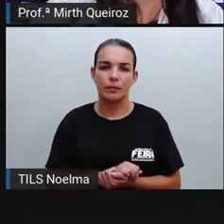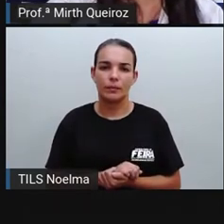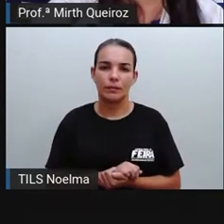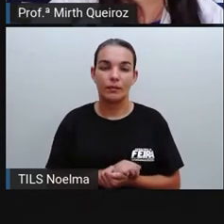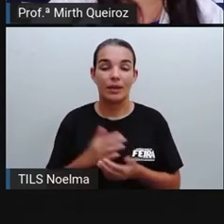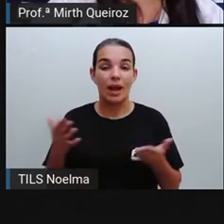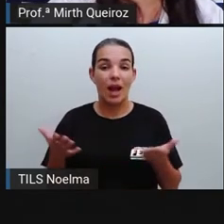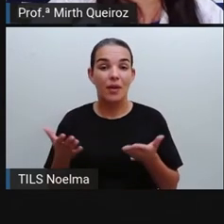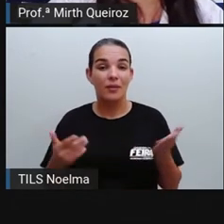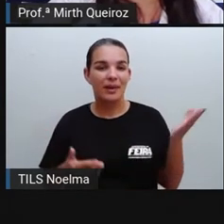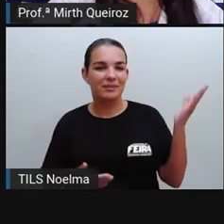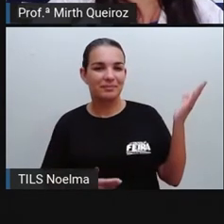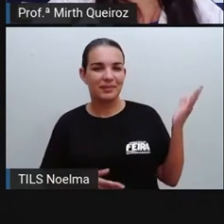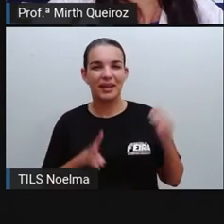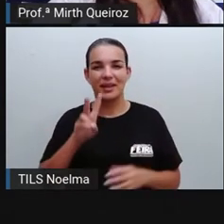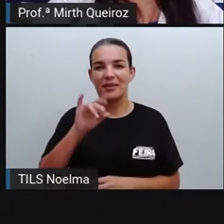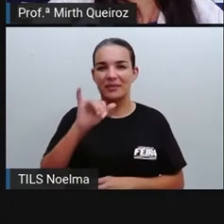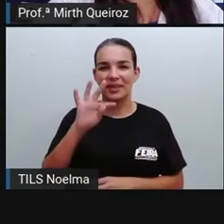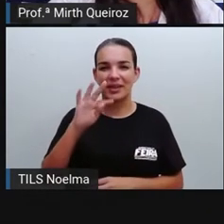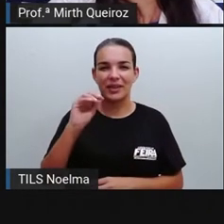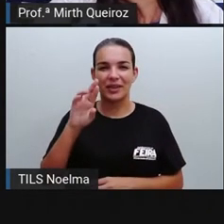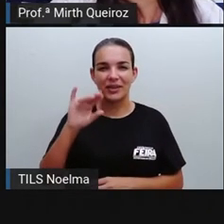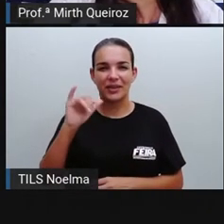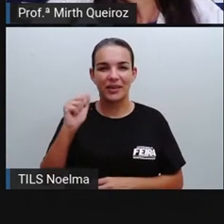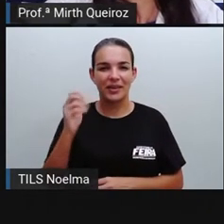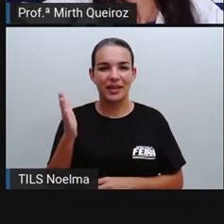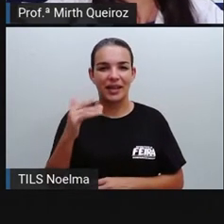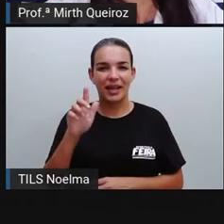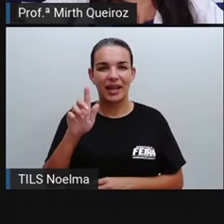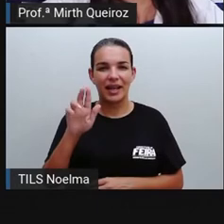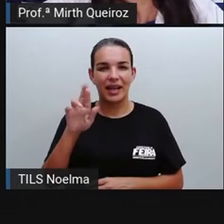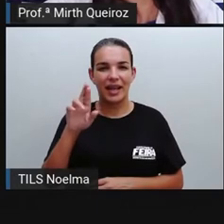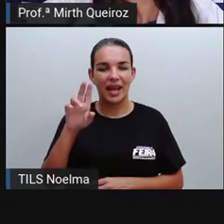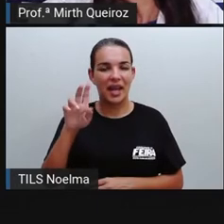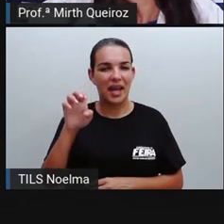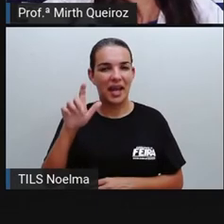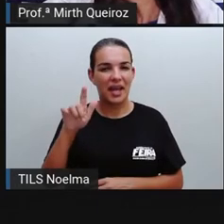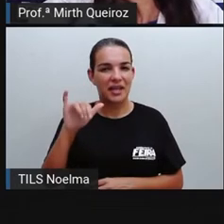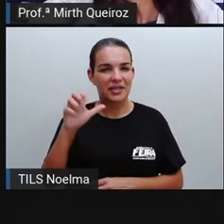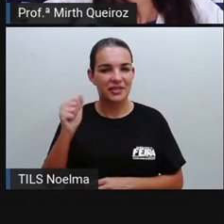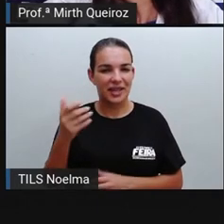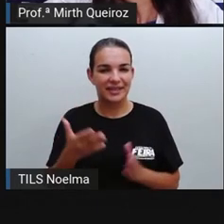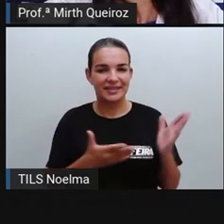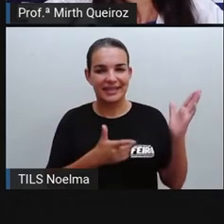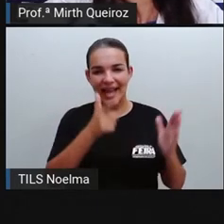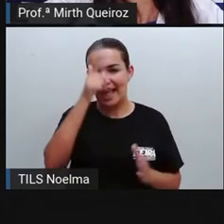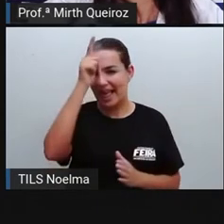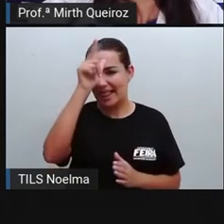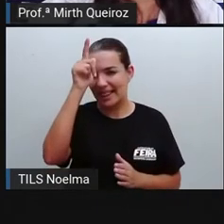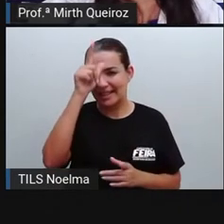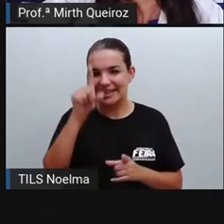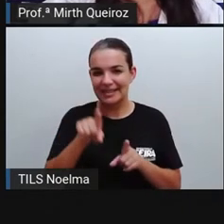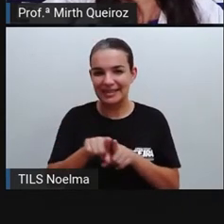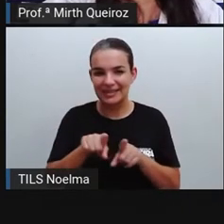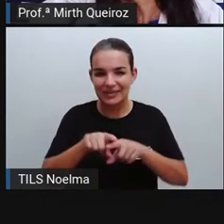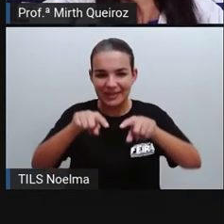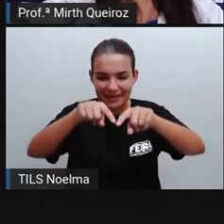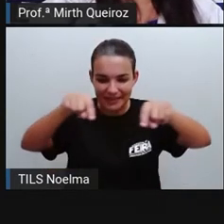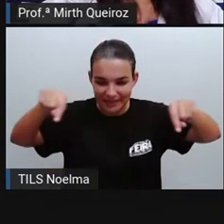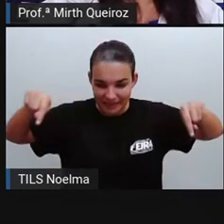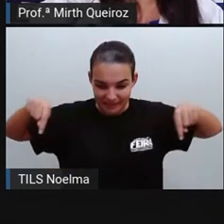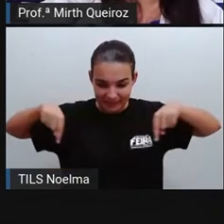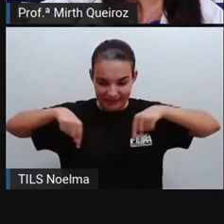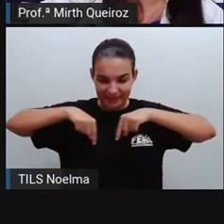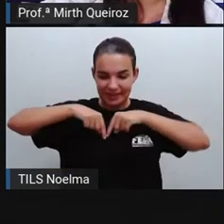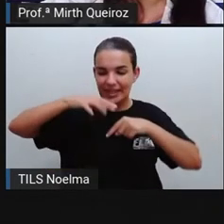E a Vitória Régia? A gente vai ouvir aqui um pouquinho aí sobre a lenda da Vitória Régia. A Vitória Régia